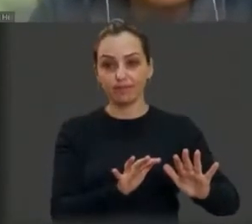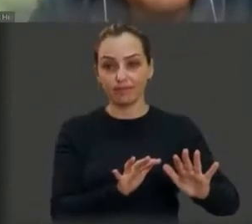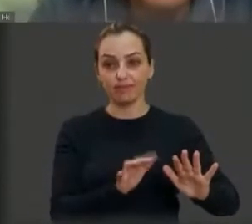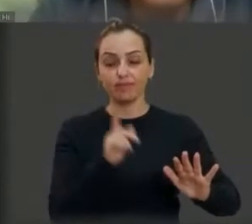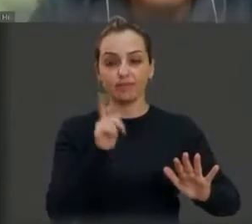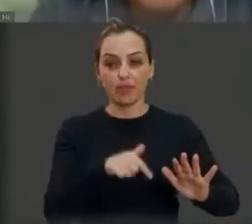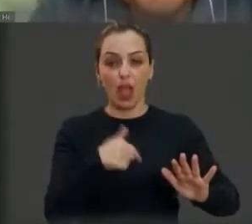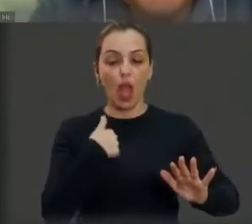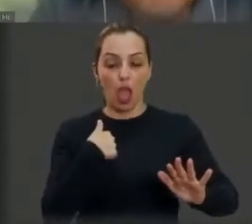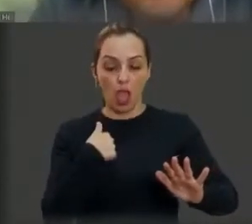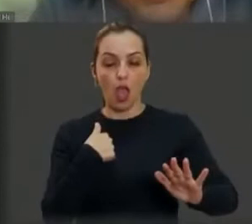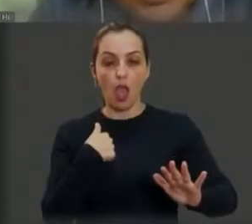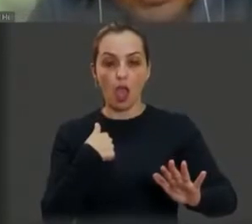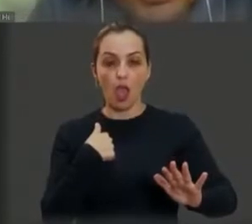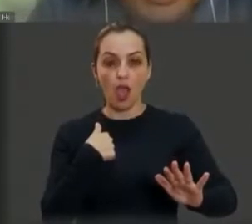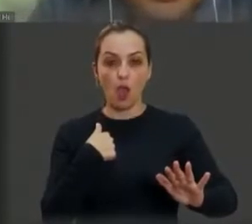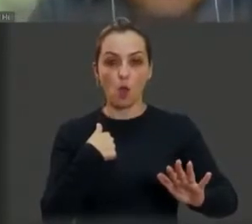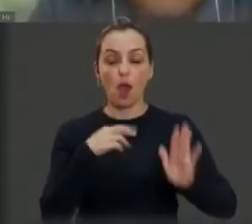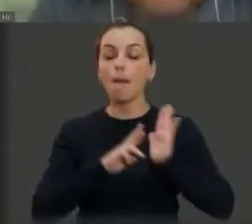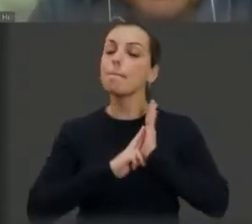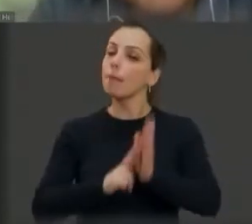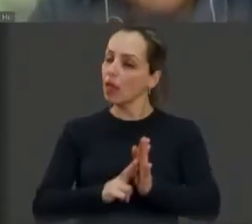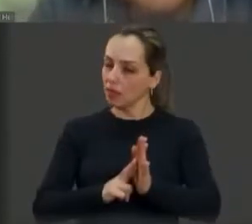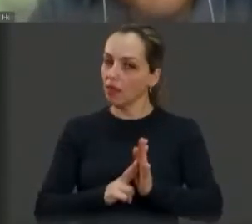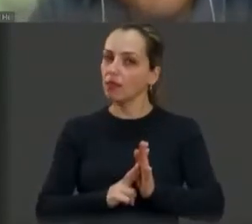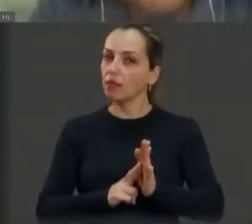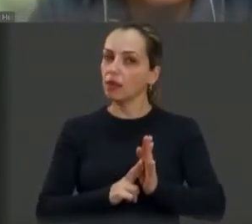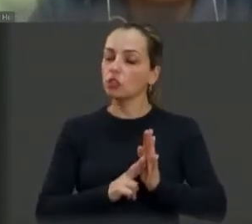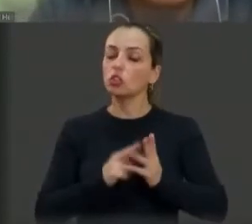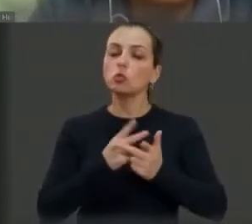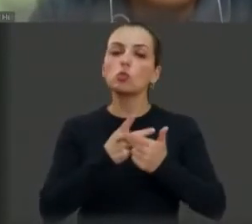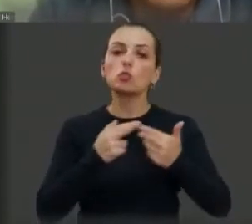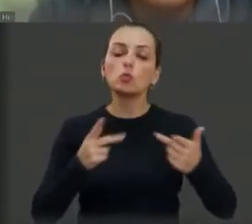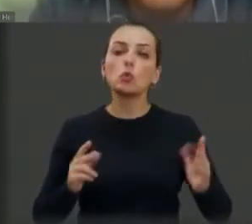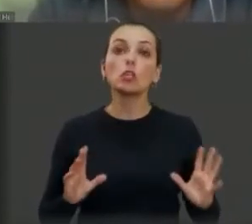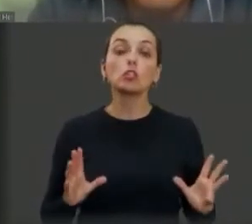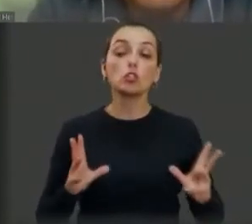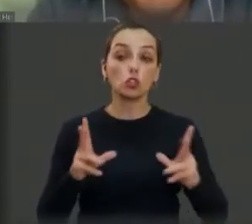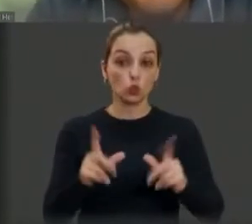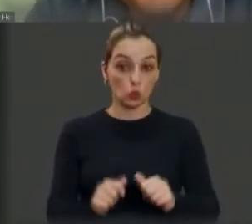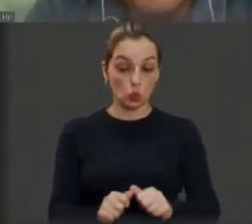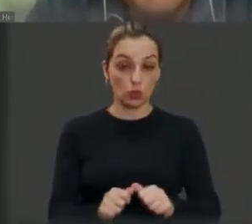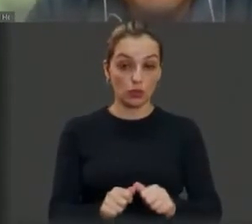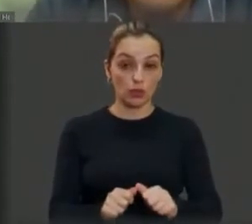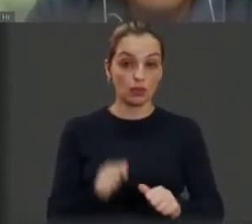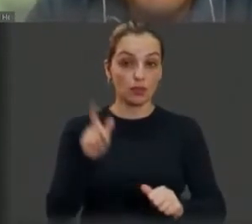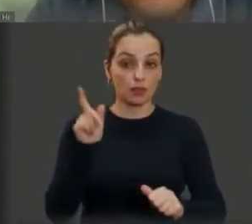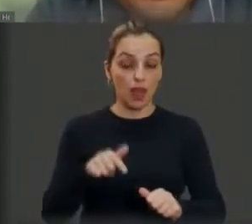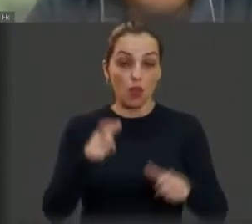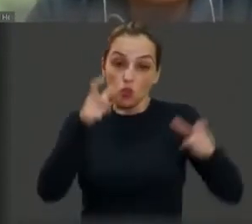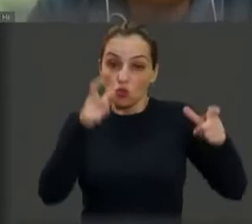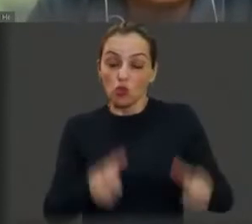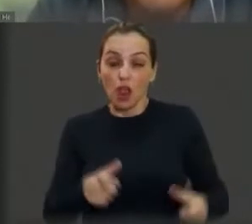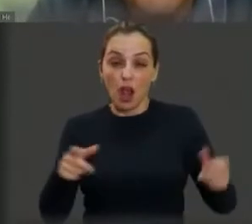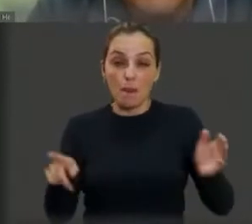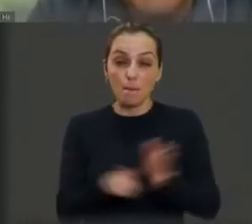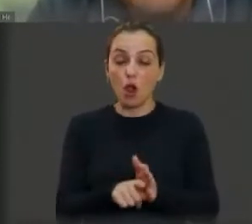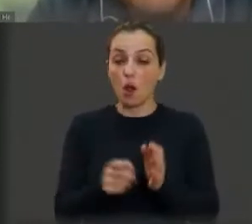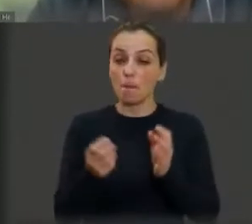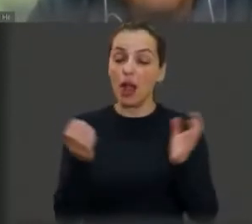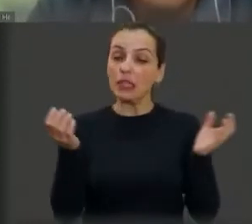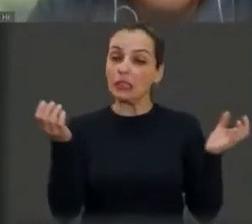de porta-voz ali. Tudo que era conflito nas atividades do espaço físico, no local, hidroginástica,